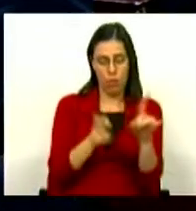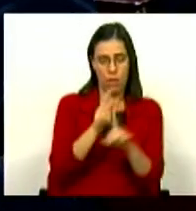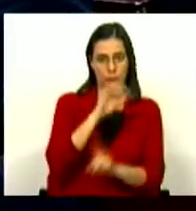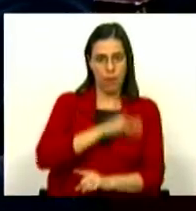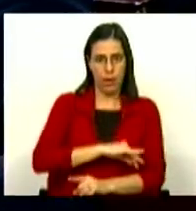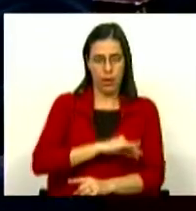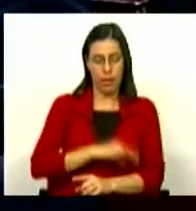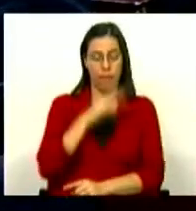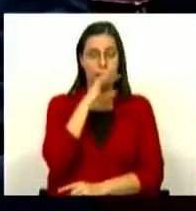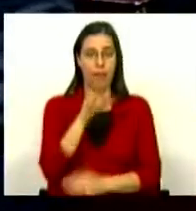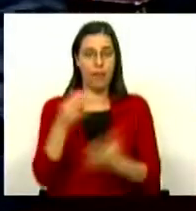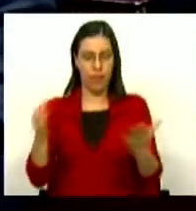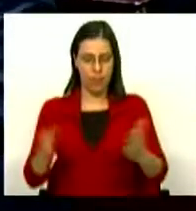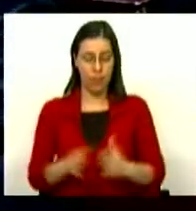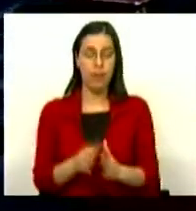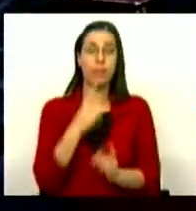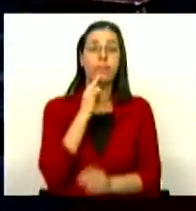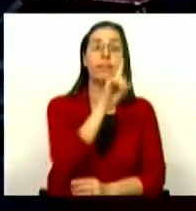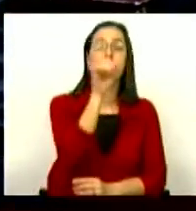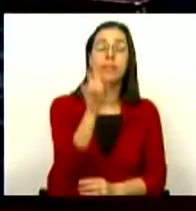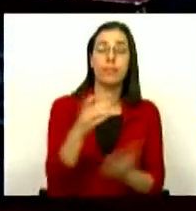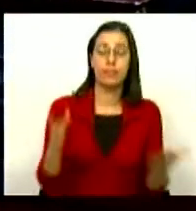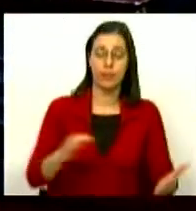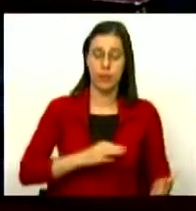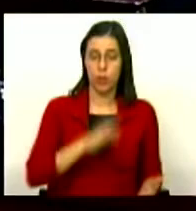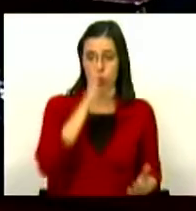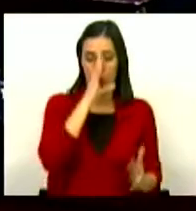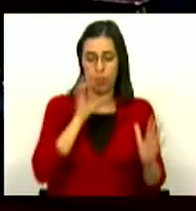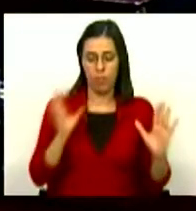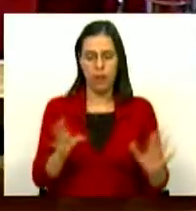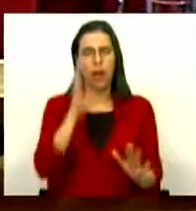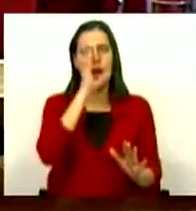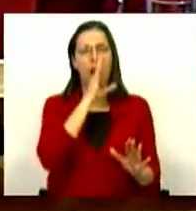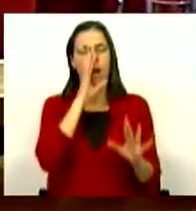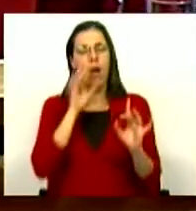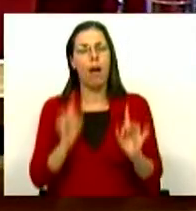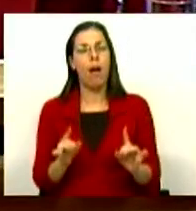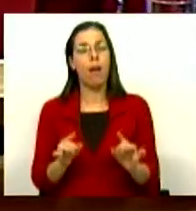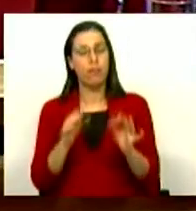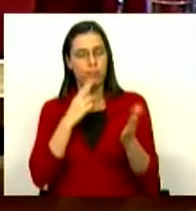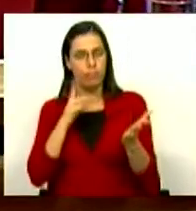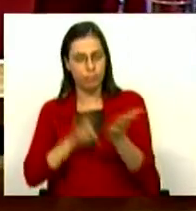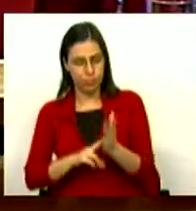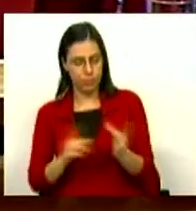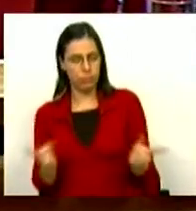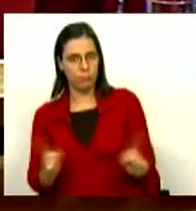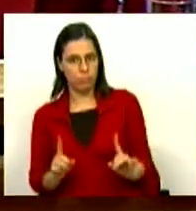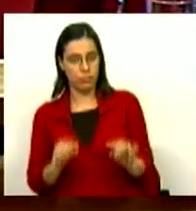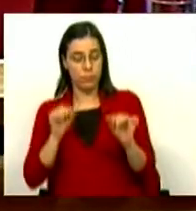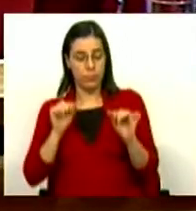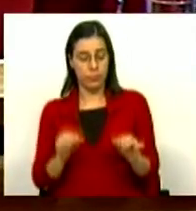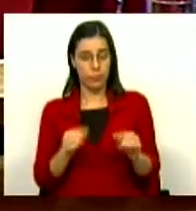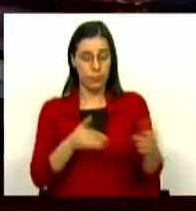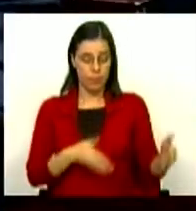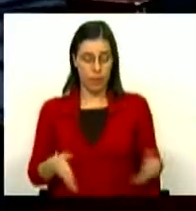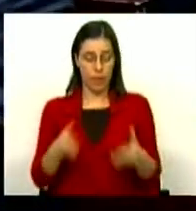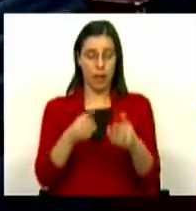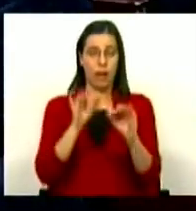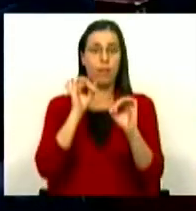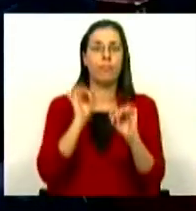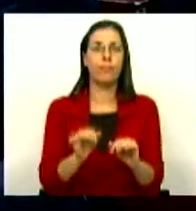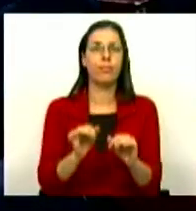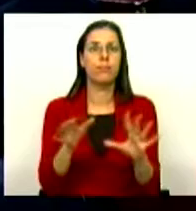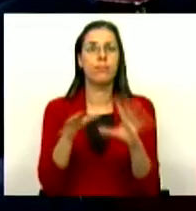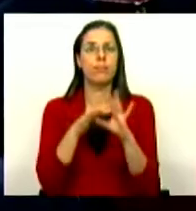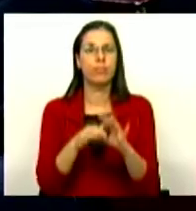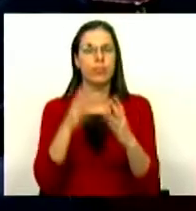rendimento das famílias. E a pergunta que eu lhe coloco, Sr. Ministro, é se é ou não é verdade que este caminho, esta trajetória de